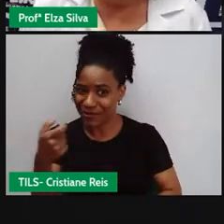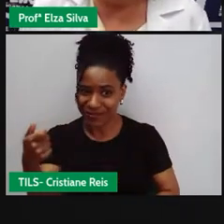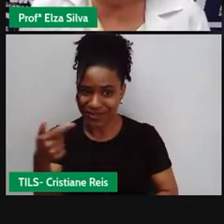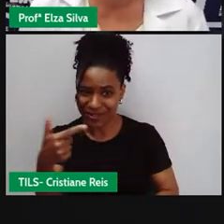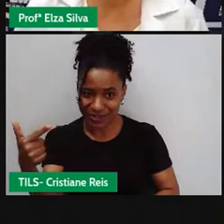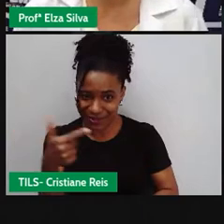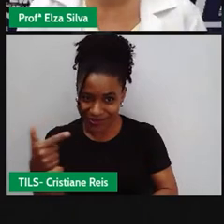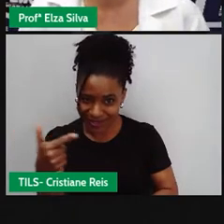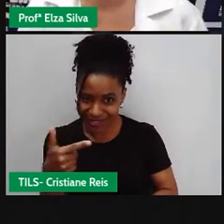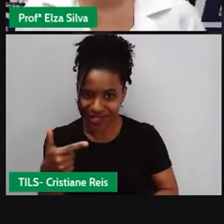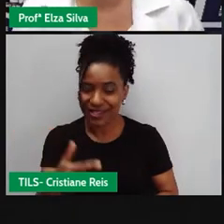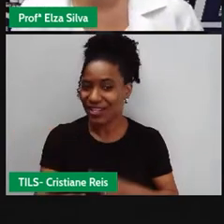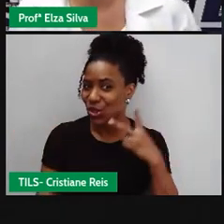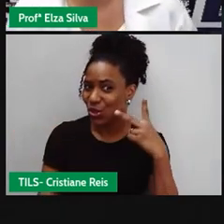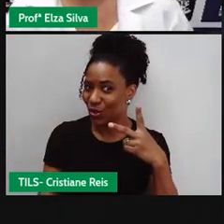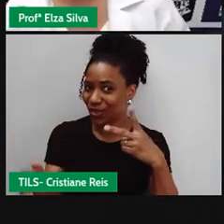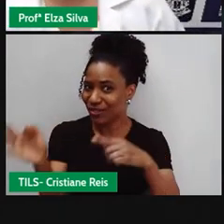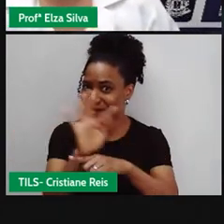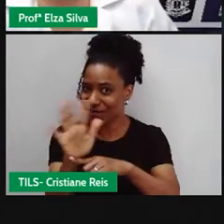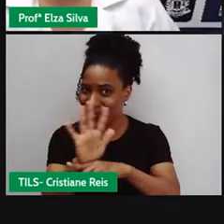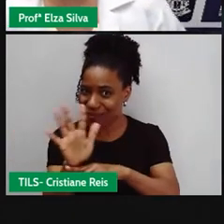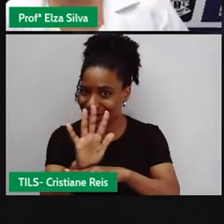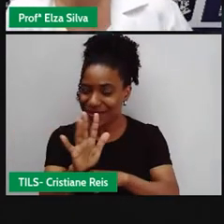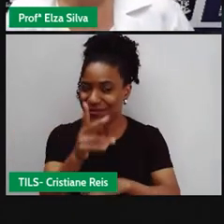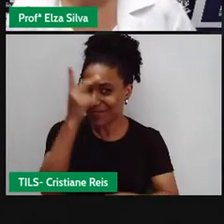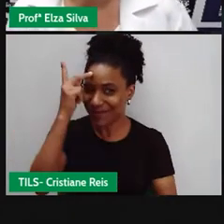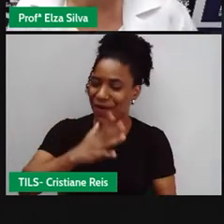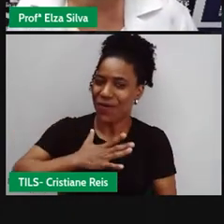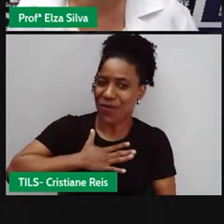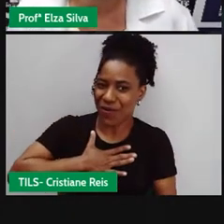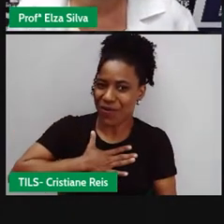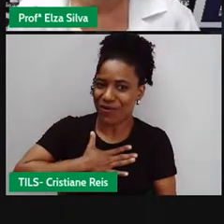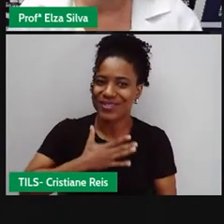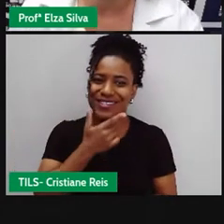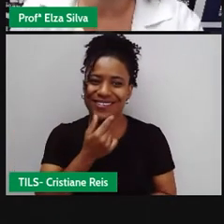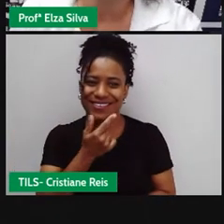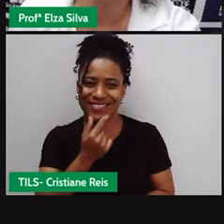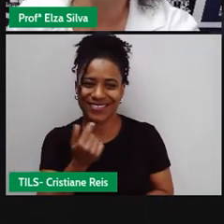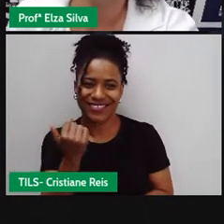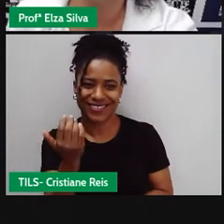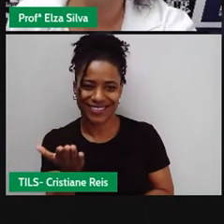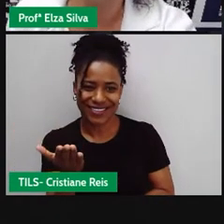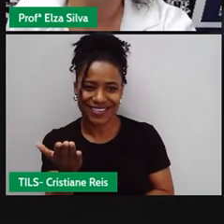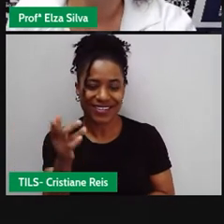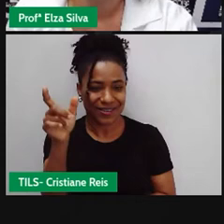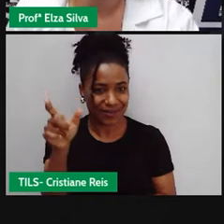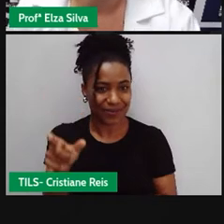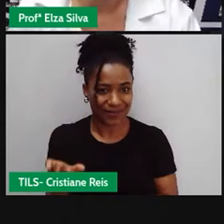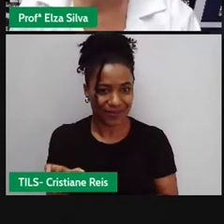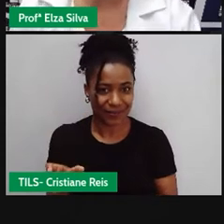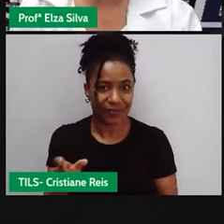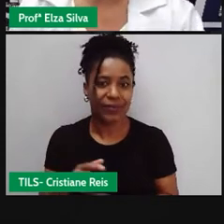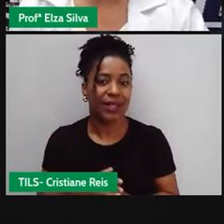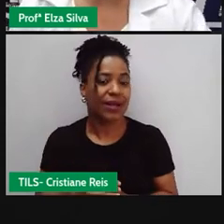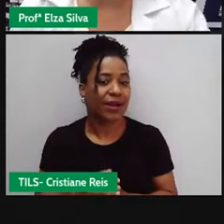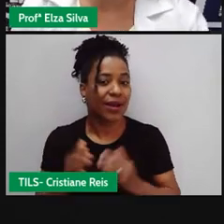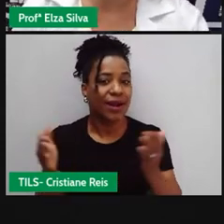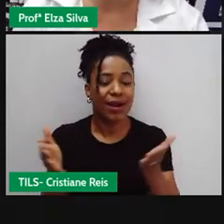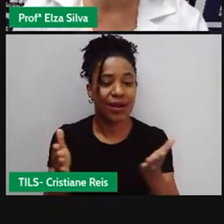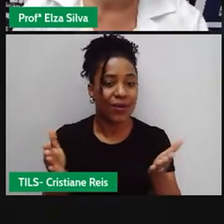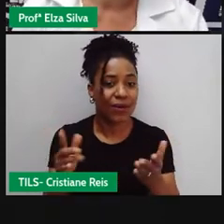Fãs de Ethan Hunt, ok? Agora, vamos relembrar um pouquinho O último